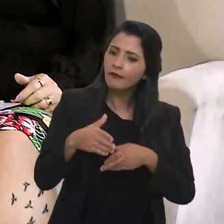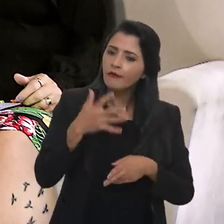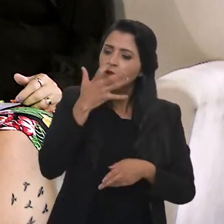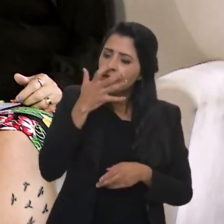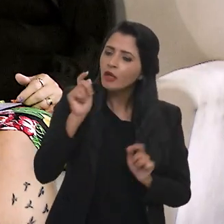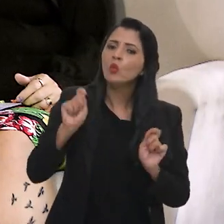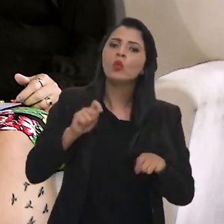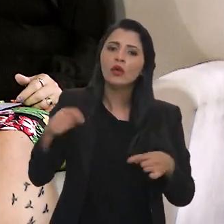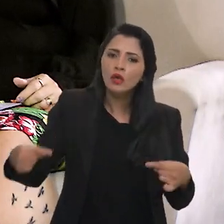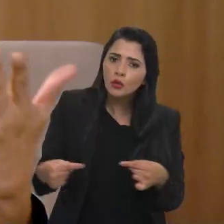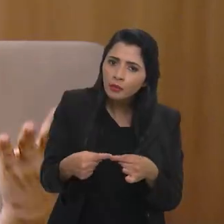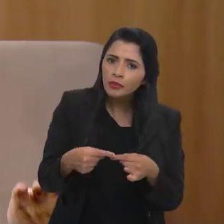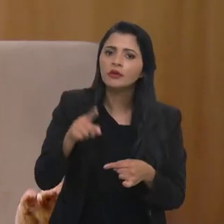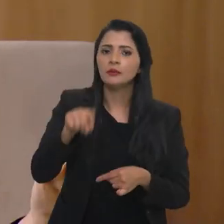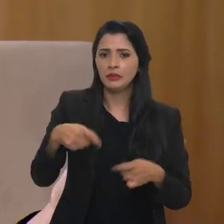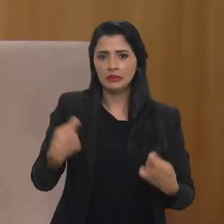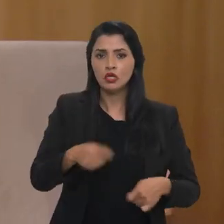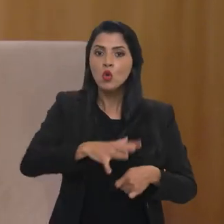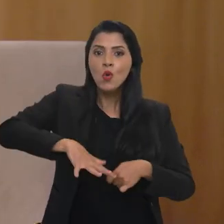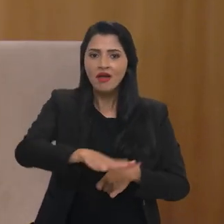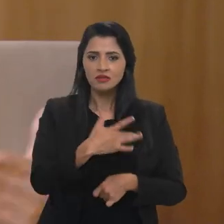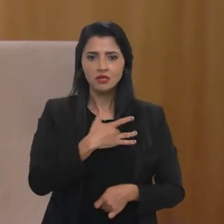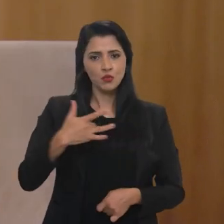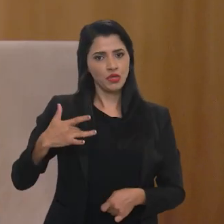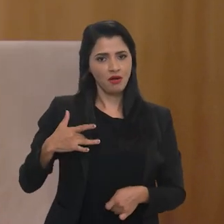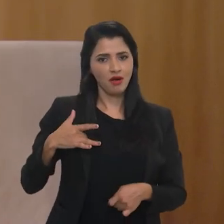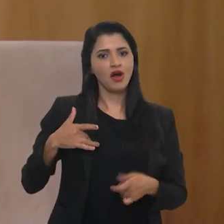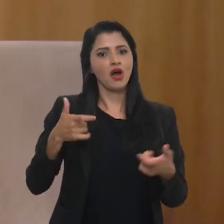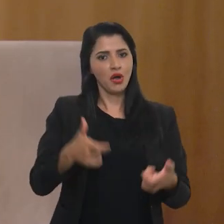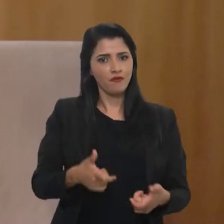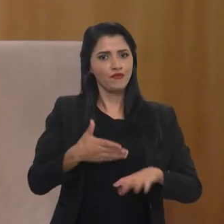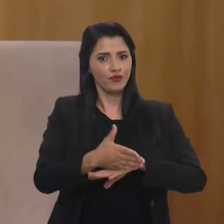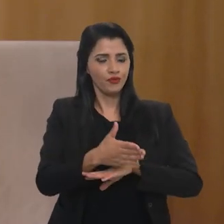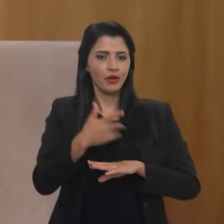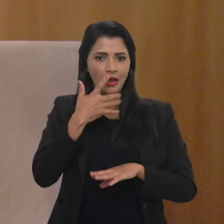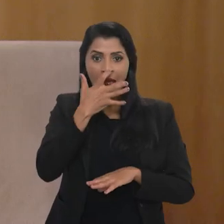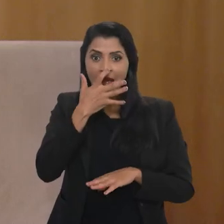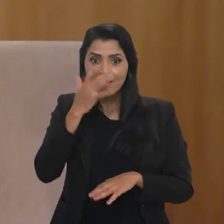de modo geral, de um ambiente, um ambiente saudável, de você não ter